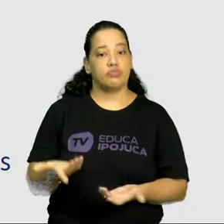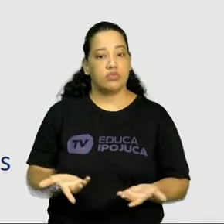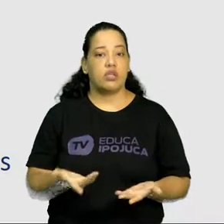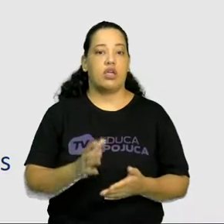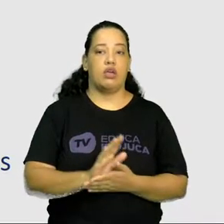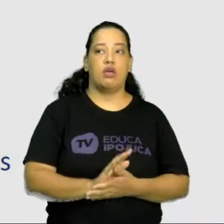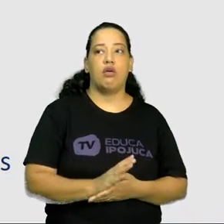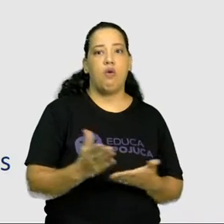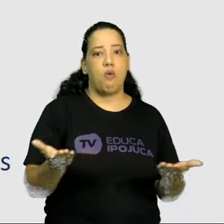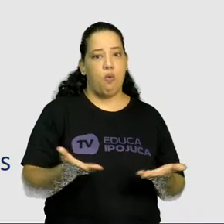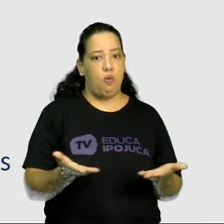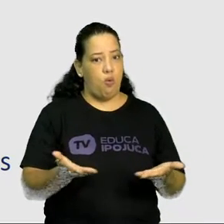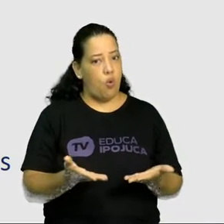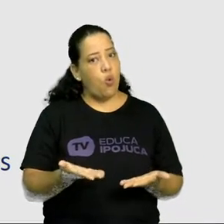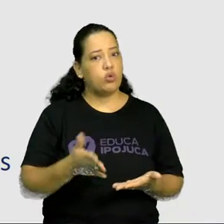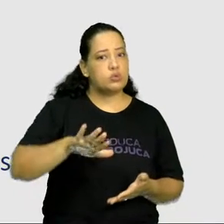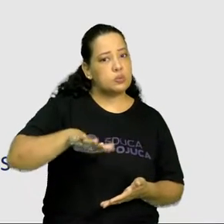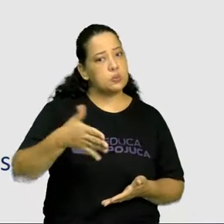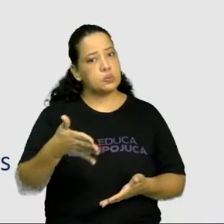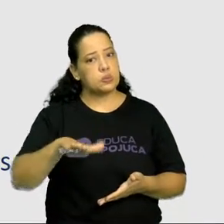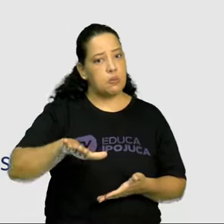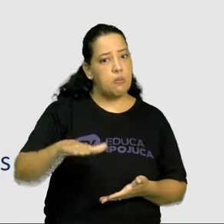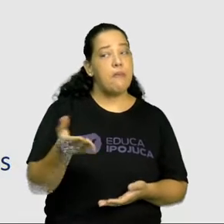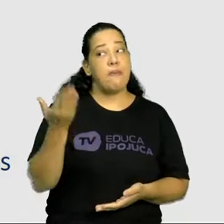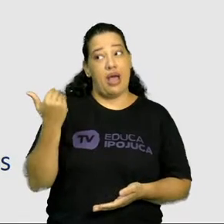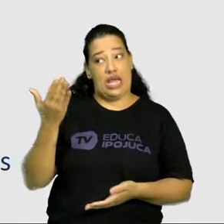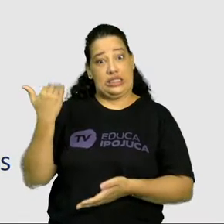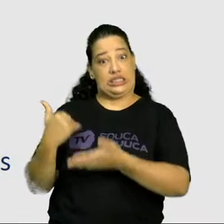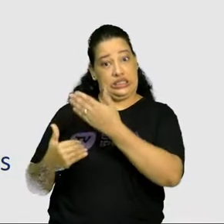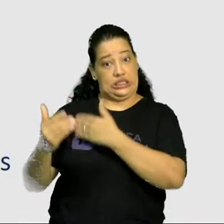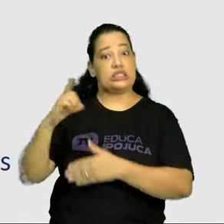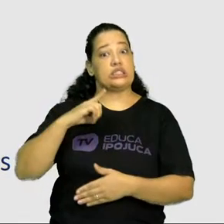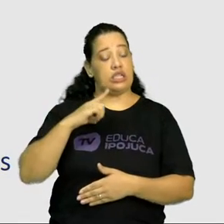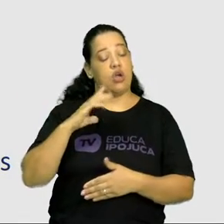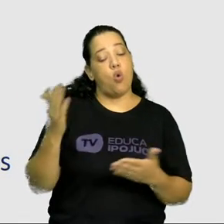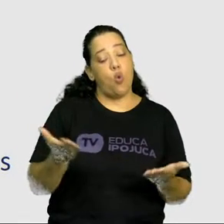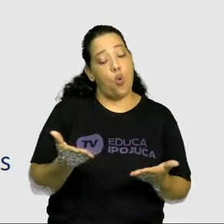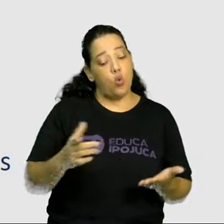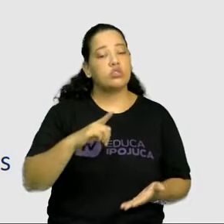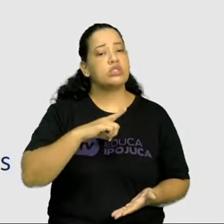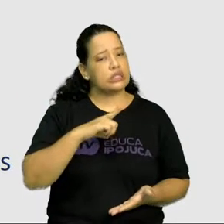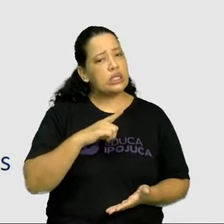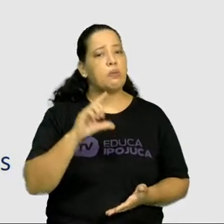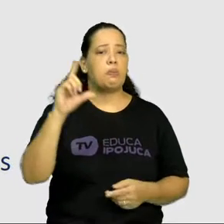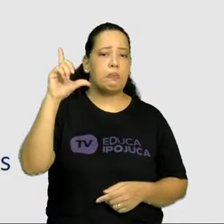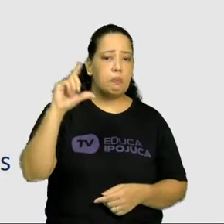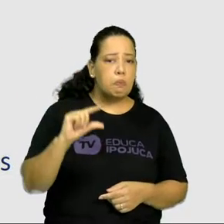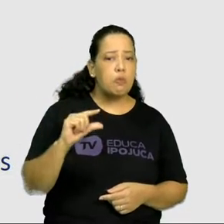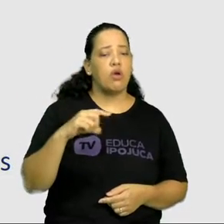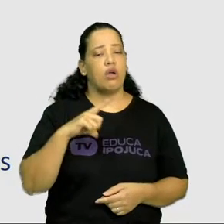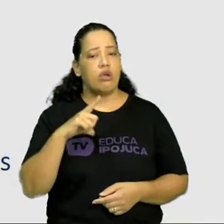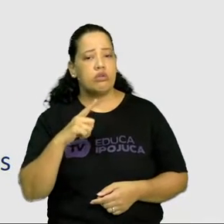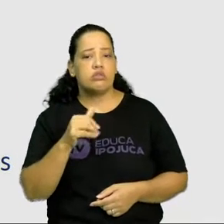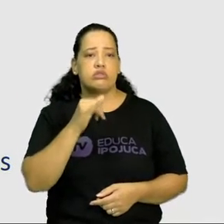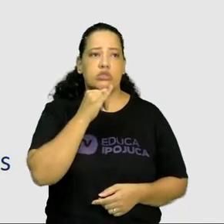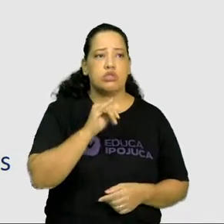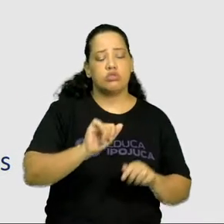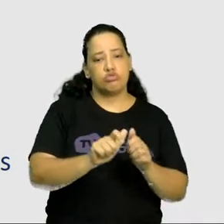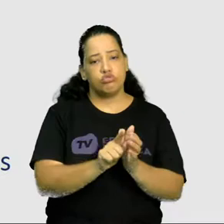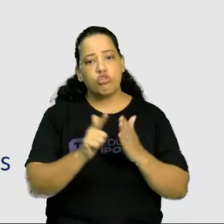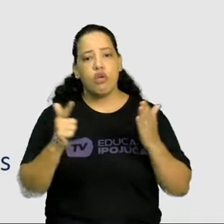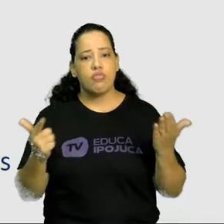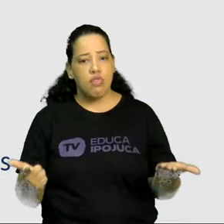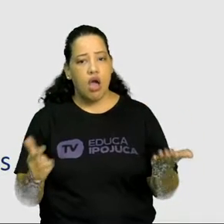que já foi bastante presente na forma de impressão, que são os jornais. E aí que traz o quê? A notícia.